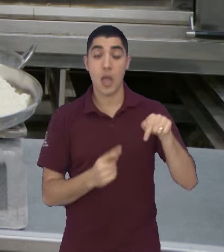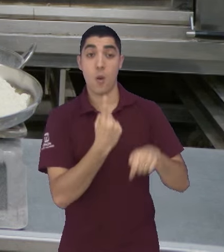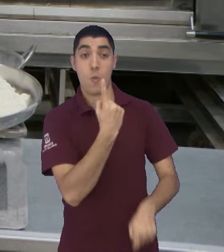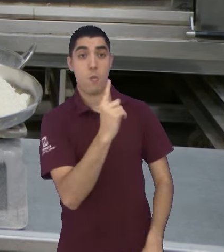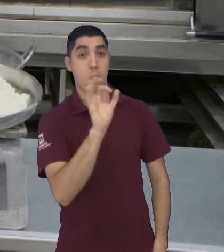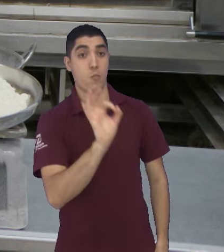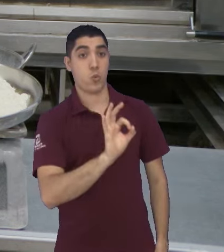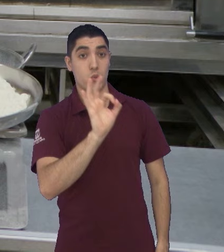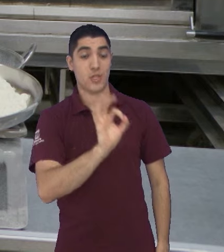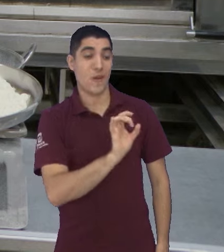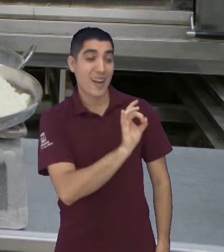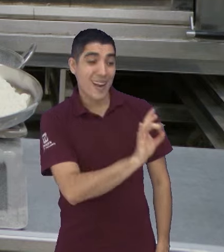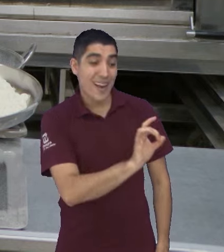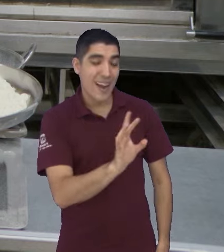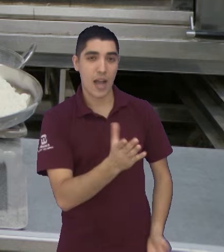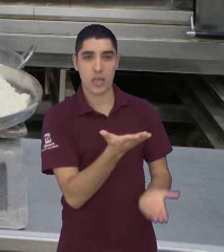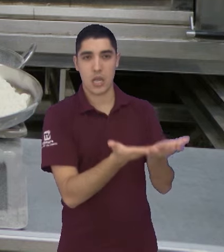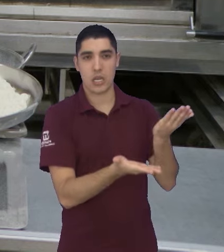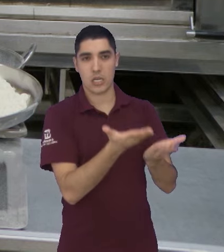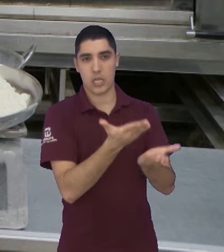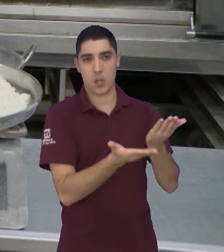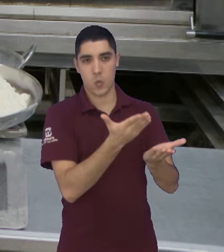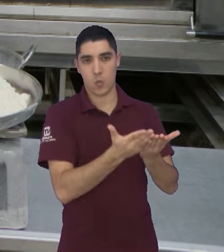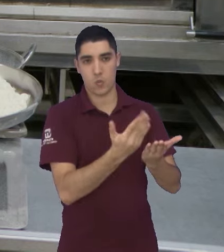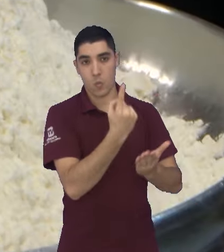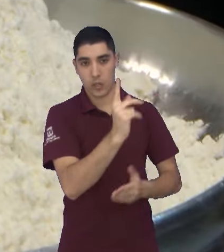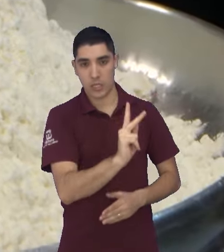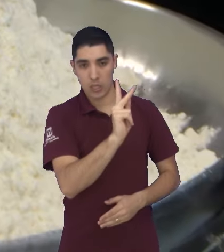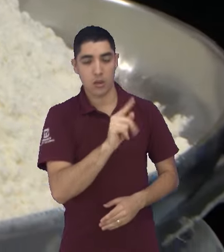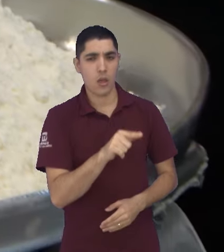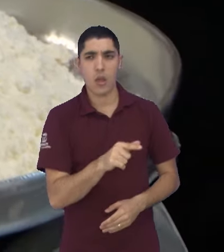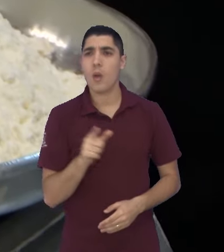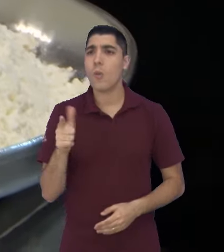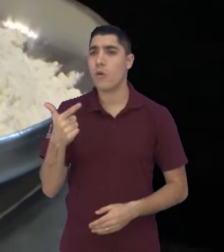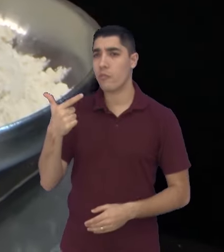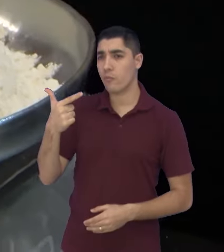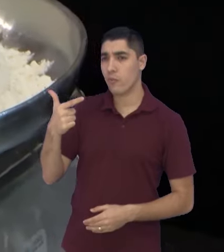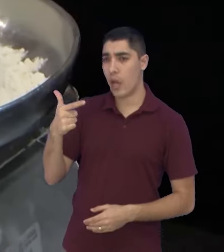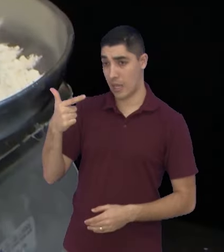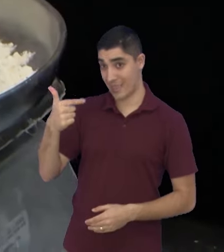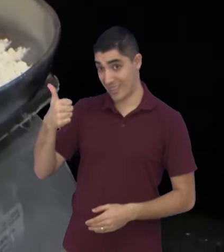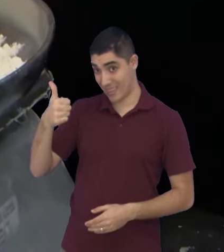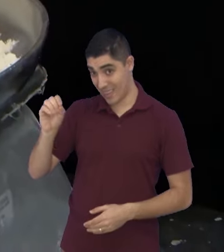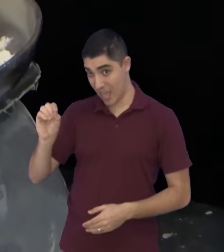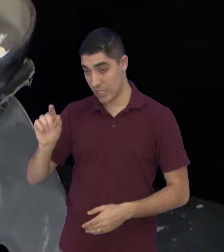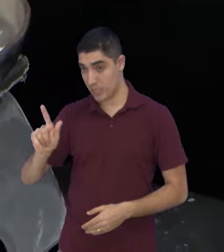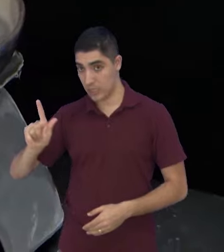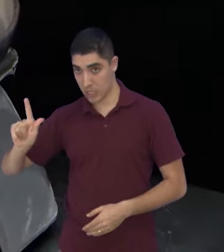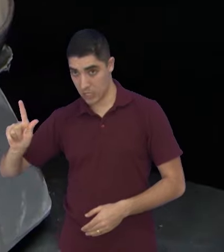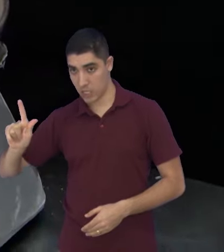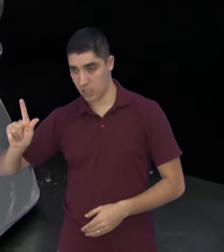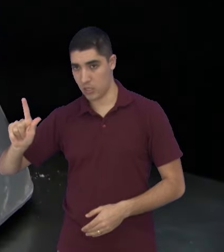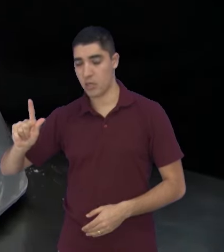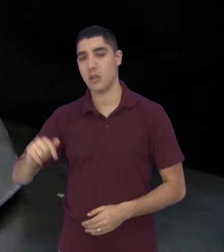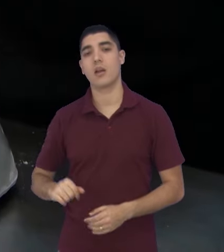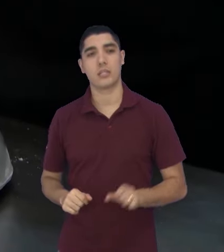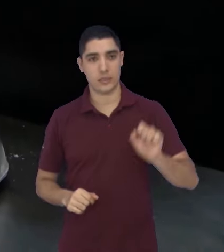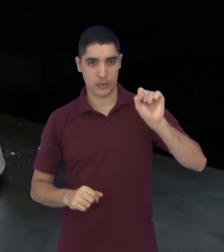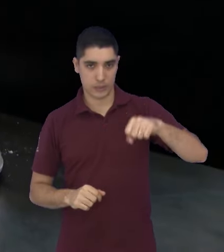em cada quilo de farinha. E como que eu faço essa medida? colocar 20 gramas. 10 gramas? Você pode colocar direto, aqui direto? Isso.